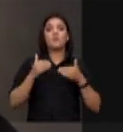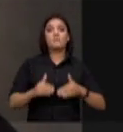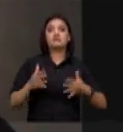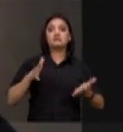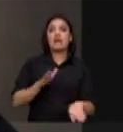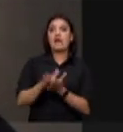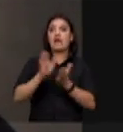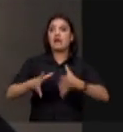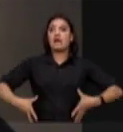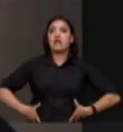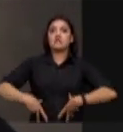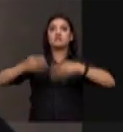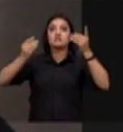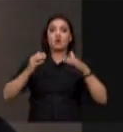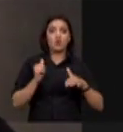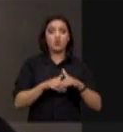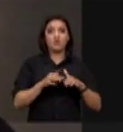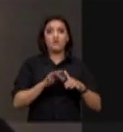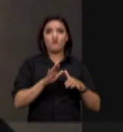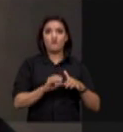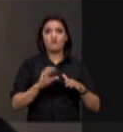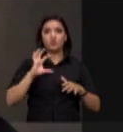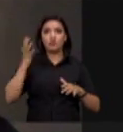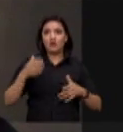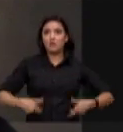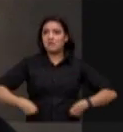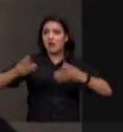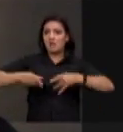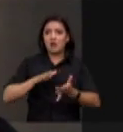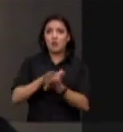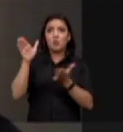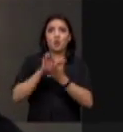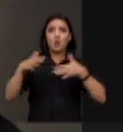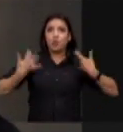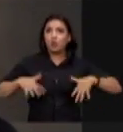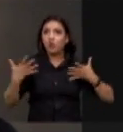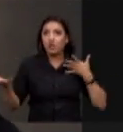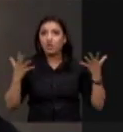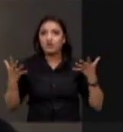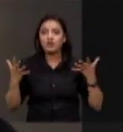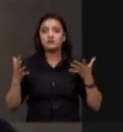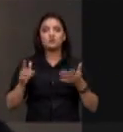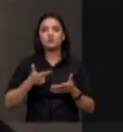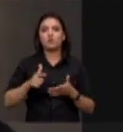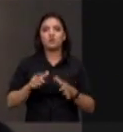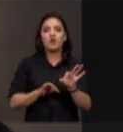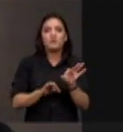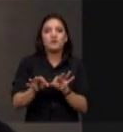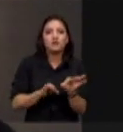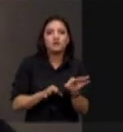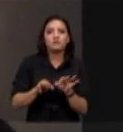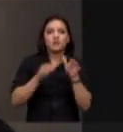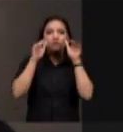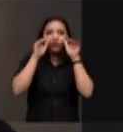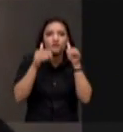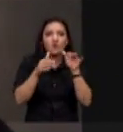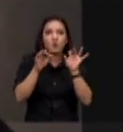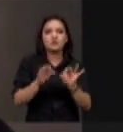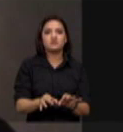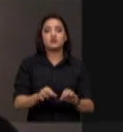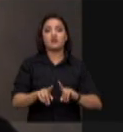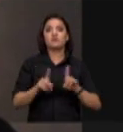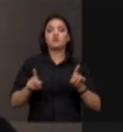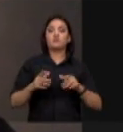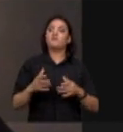desesperadamente e com saneamento, em vez de atacar as causas das nossas emissões. O Serviço